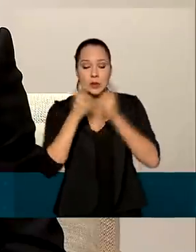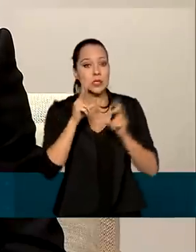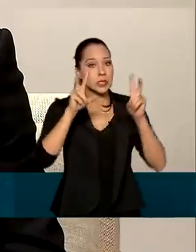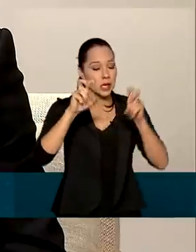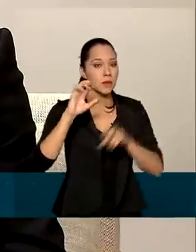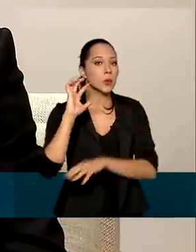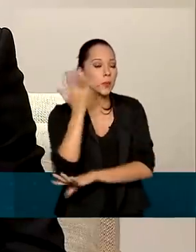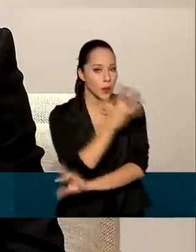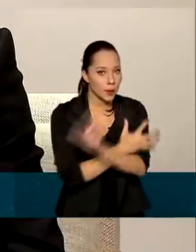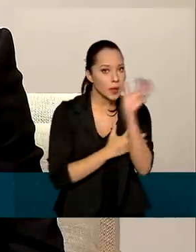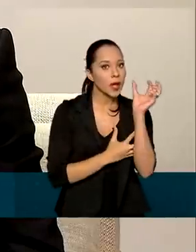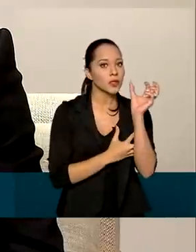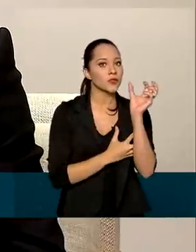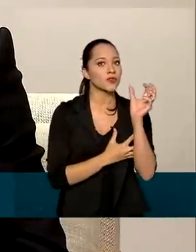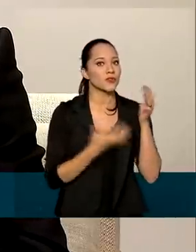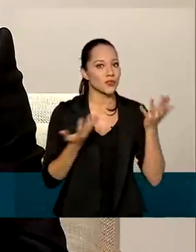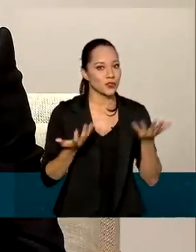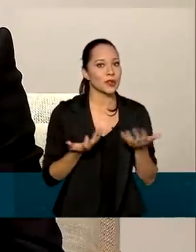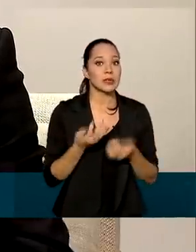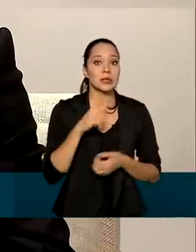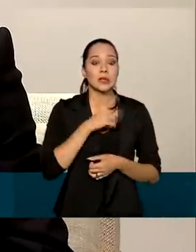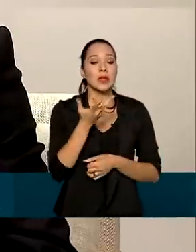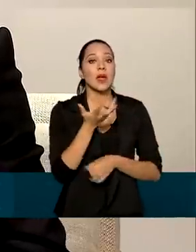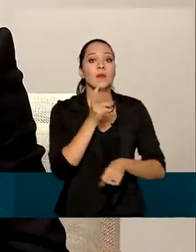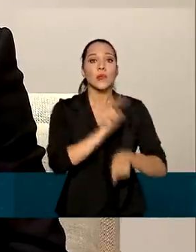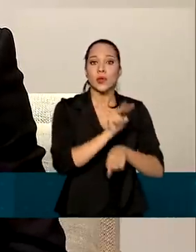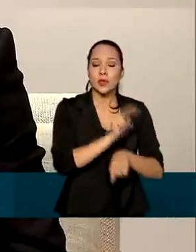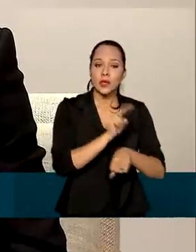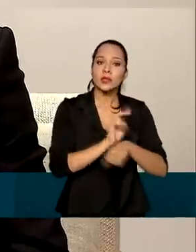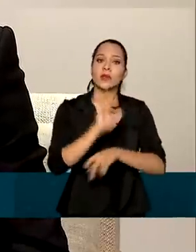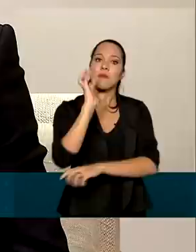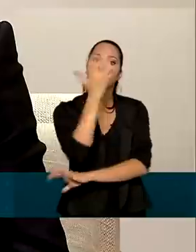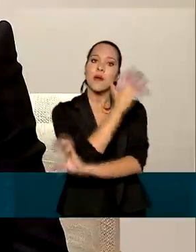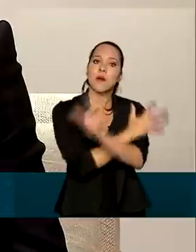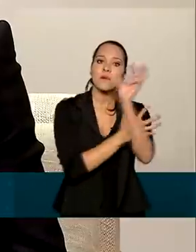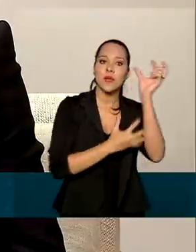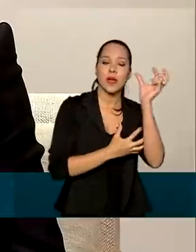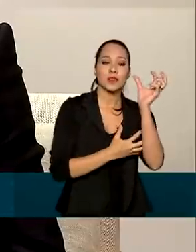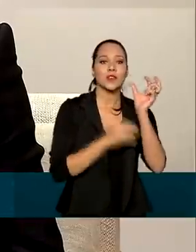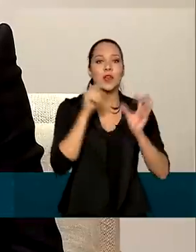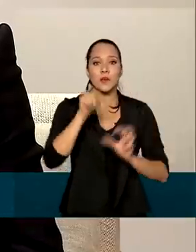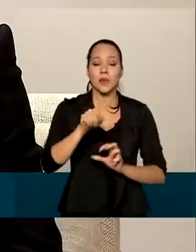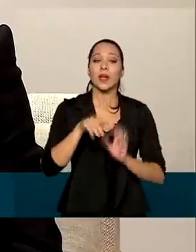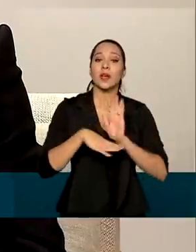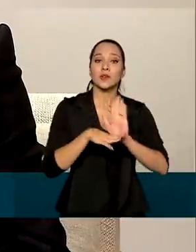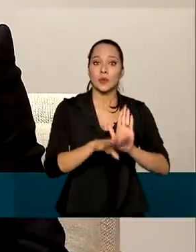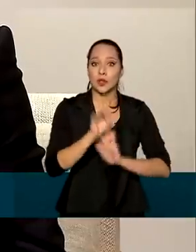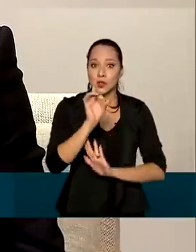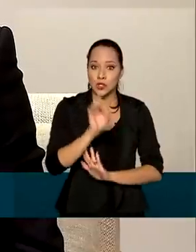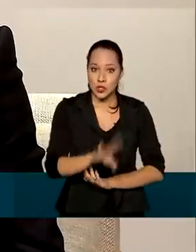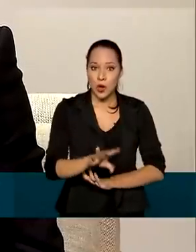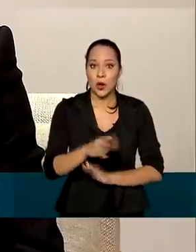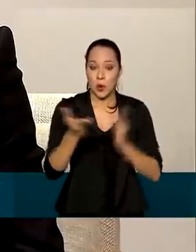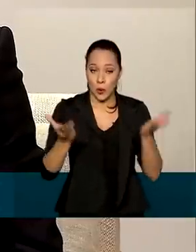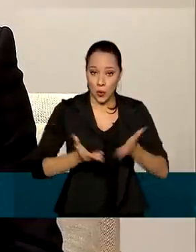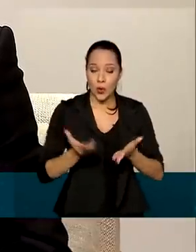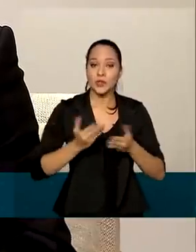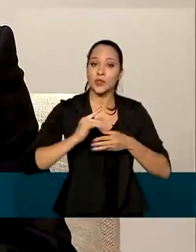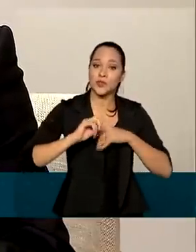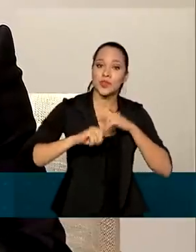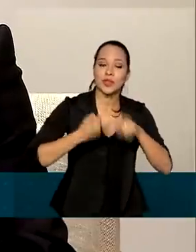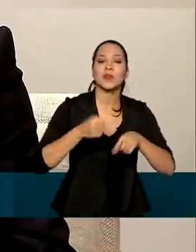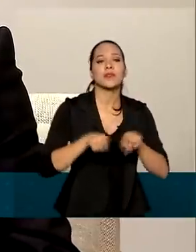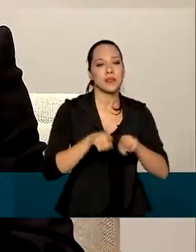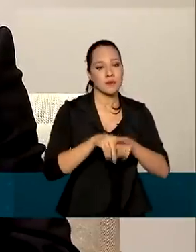ambiental, que se busca preservar o meio ambiente para que favoreça não só a atual geração,